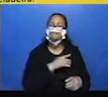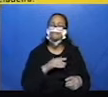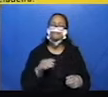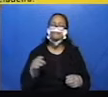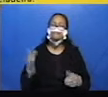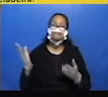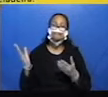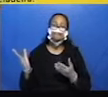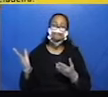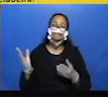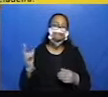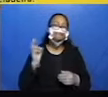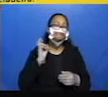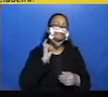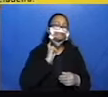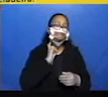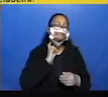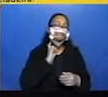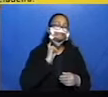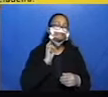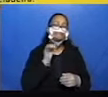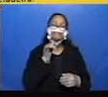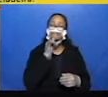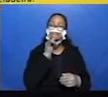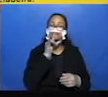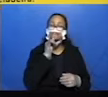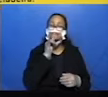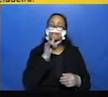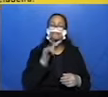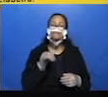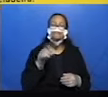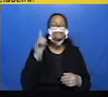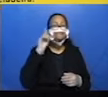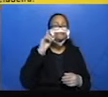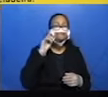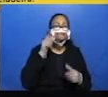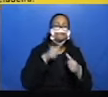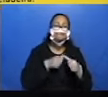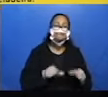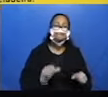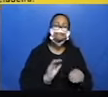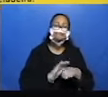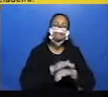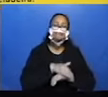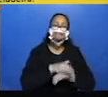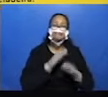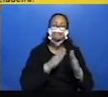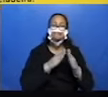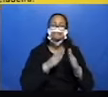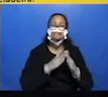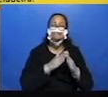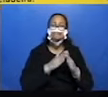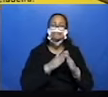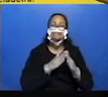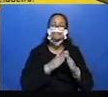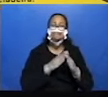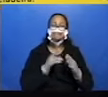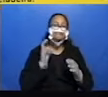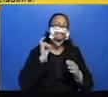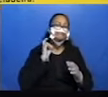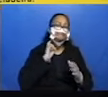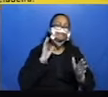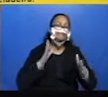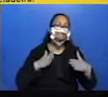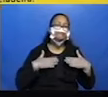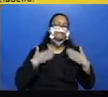Aí, ele colocou um exemplo assim, ó. Onde eu estava na minha casa, à noite, e quando eu menos esperava, um morcego